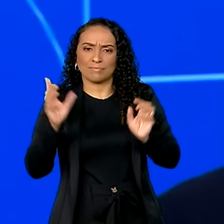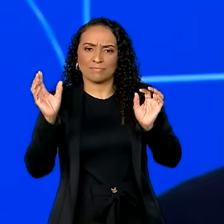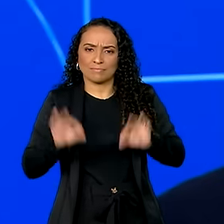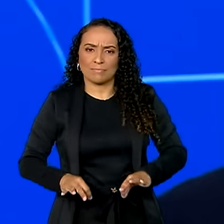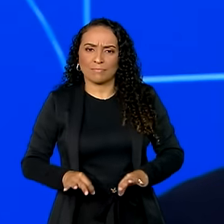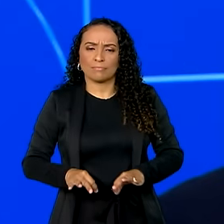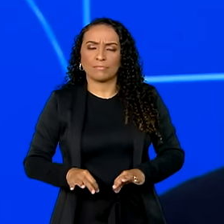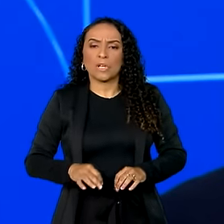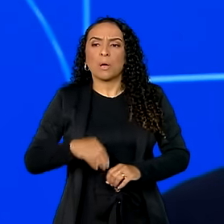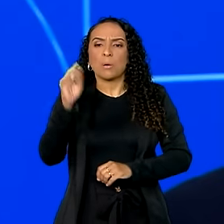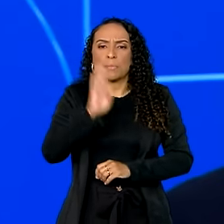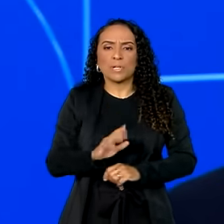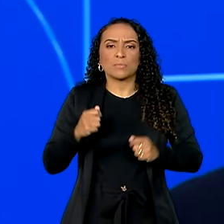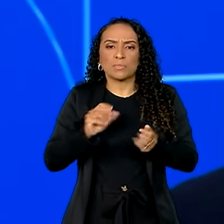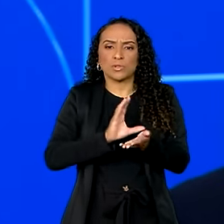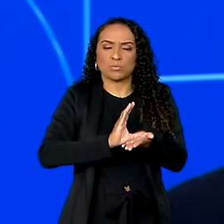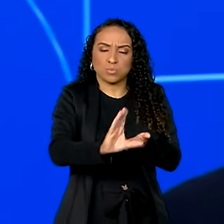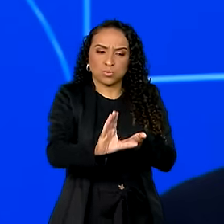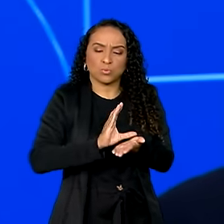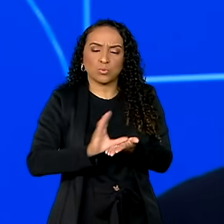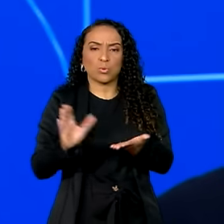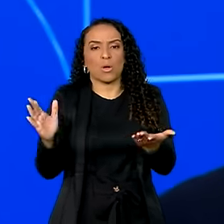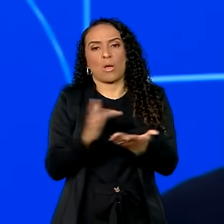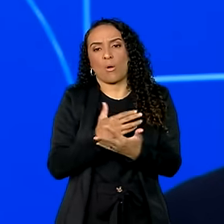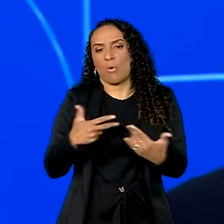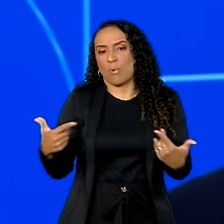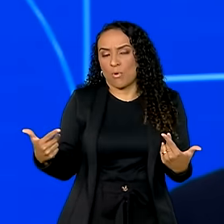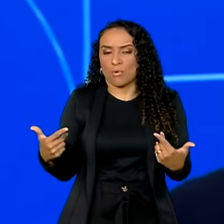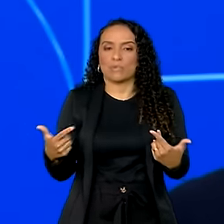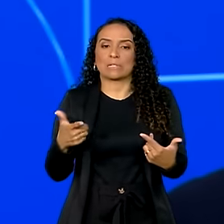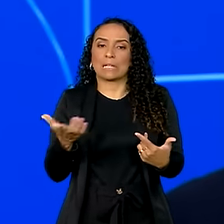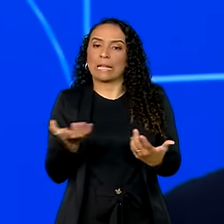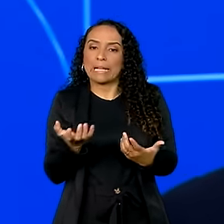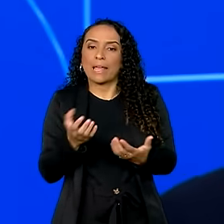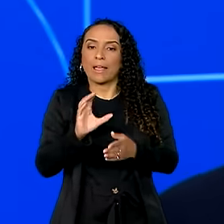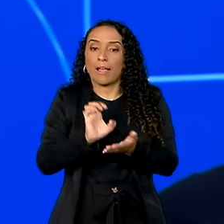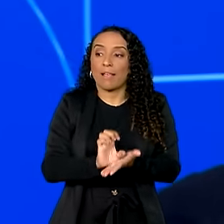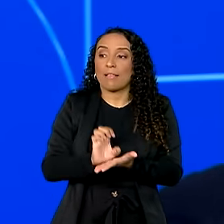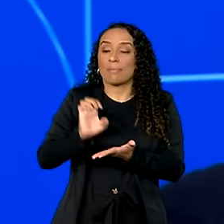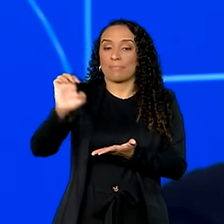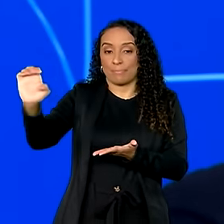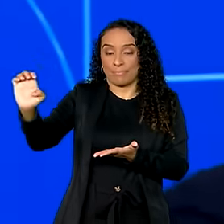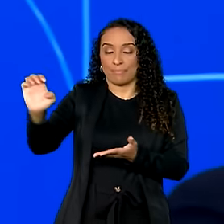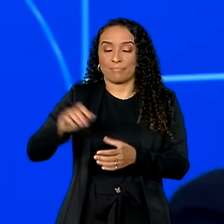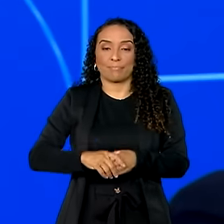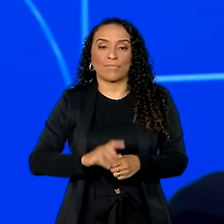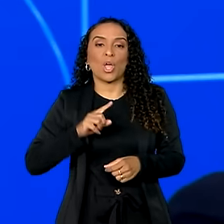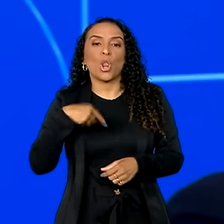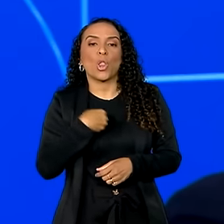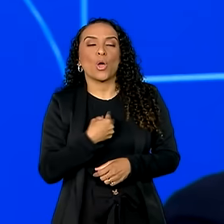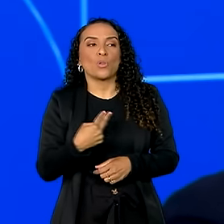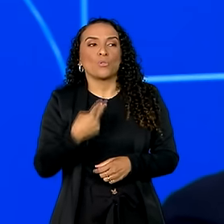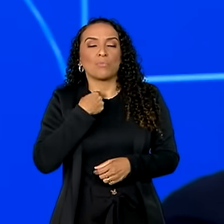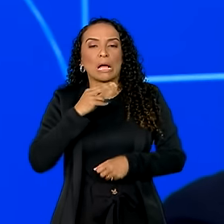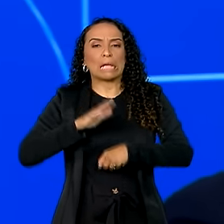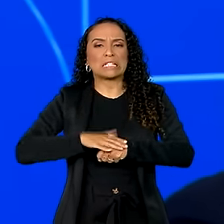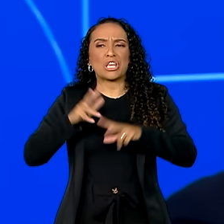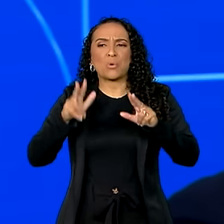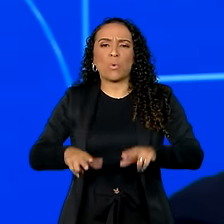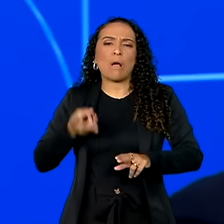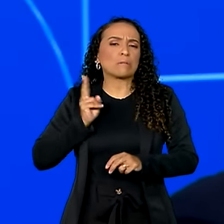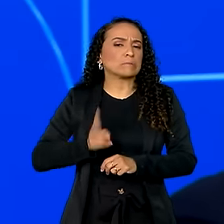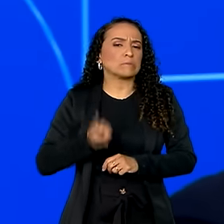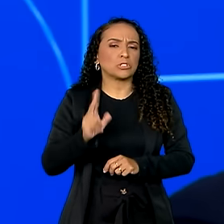Brasil tem que financiar algumas das coisas que ele quer exportar. A gente não pode agir como a gente sempre